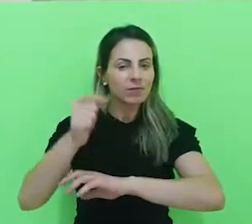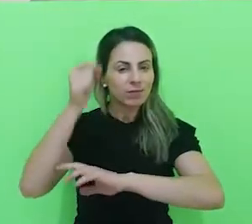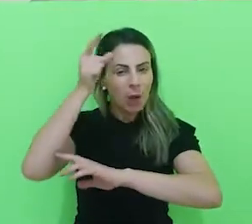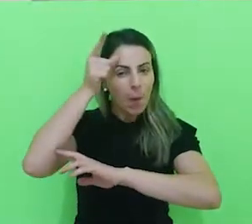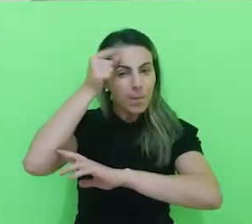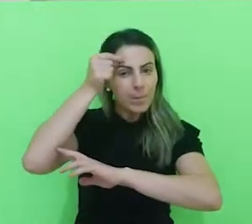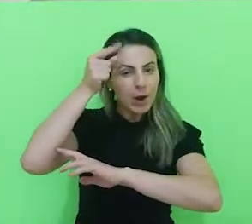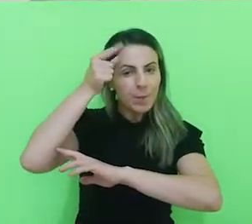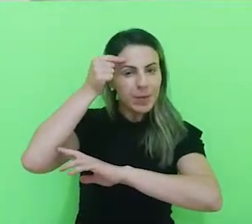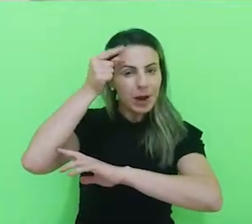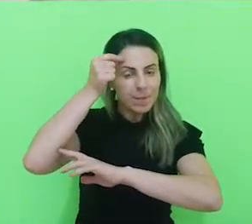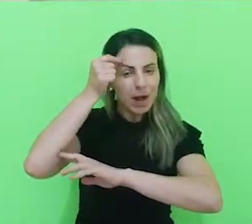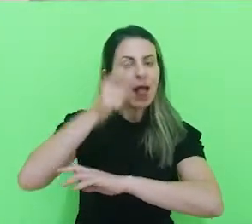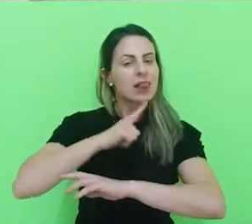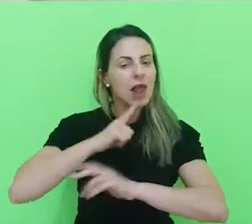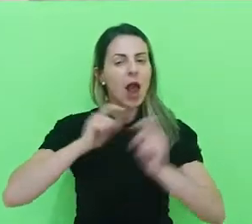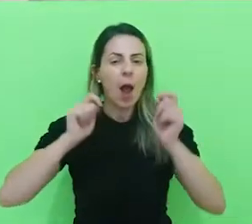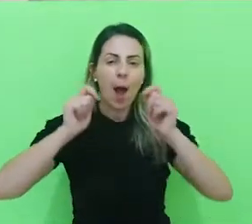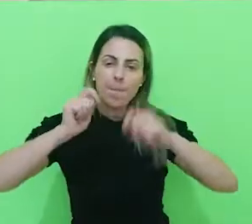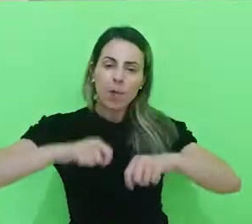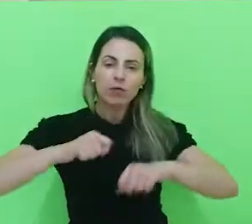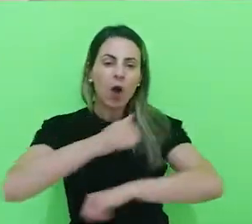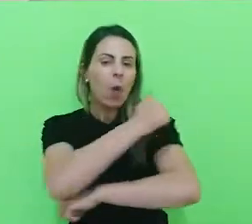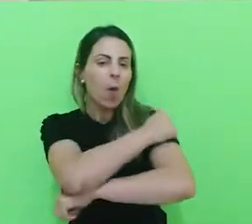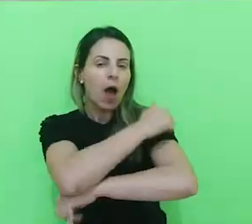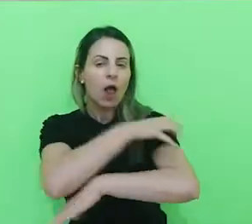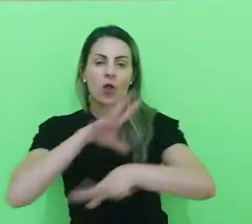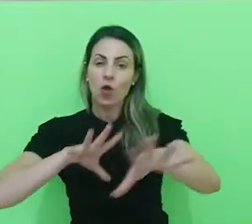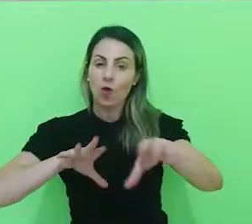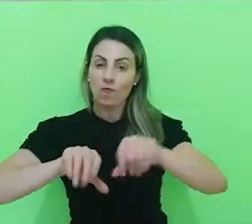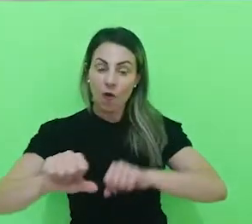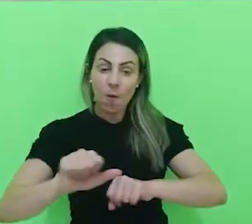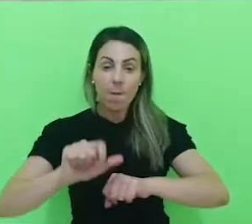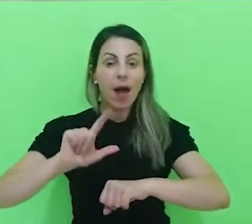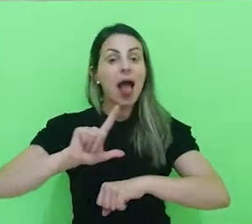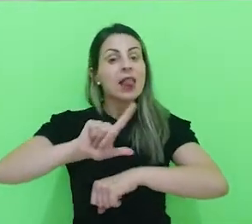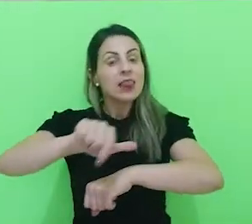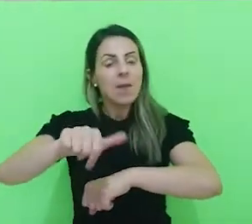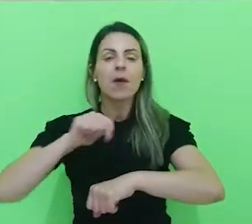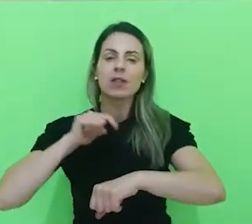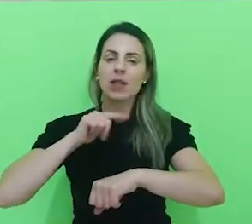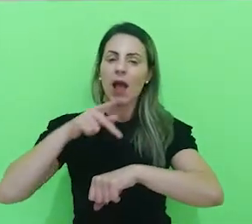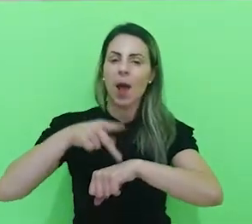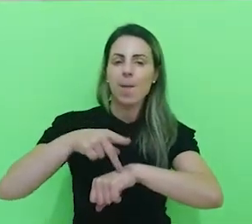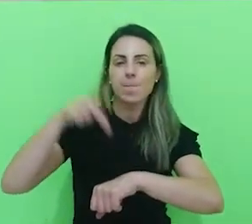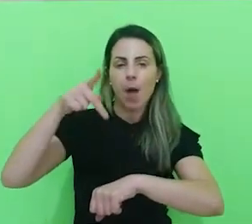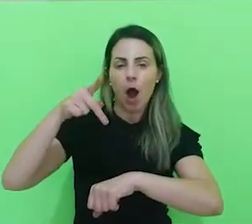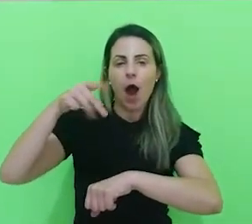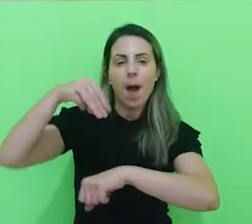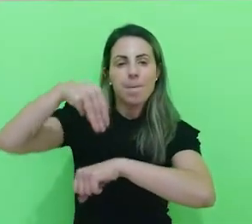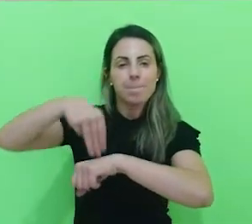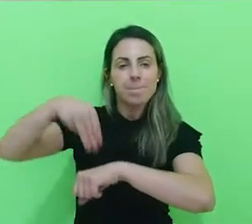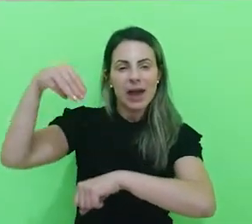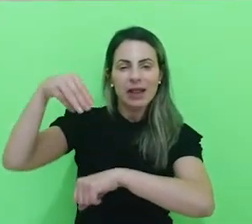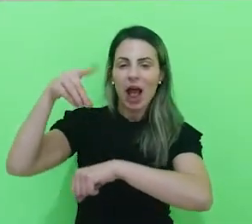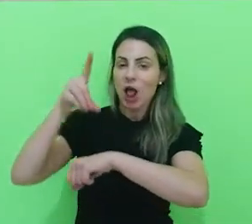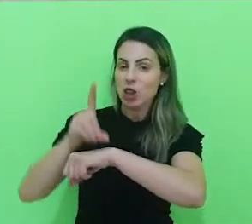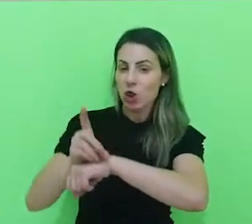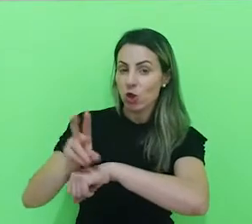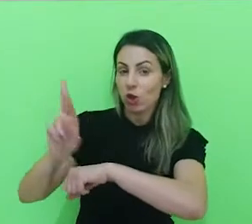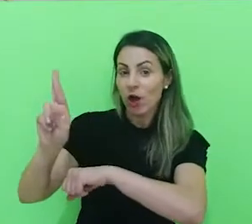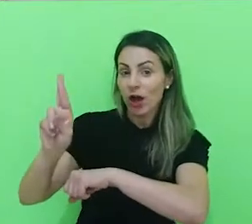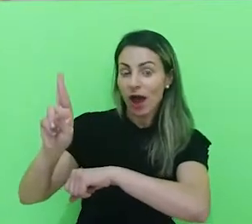gente tem a possibilidade de formar um aluno e esse aluno depois realizar a pós-graduação, mestrado, doutorado